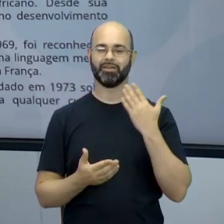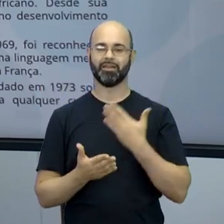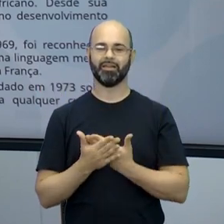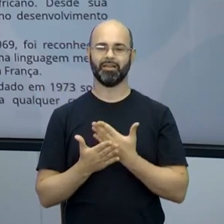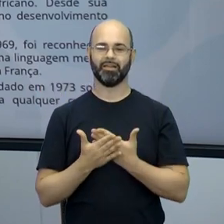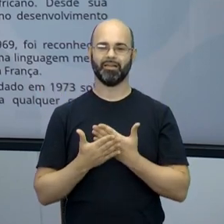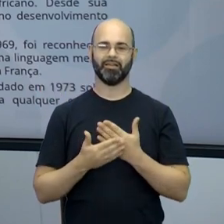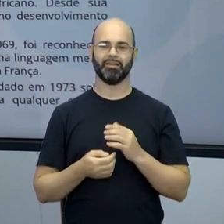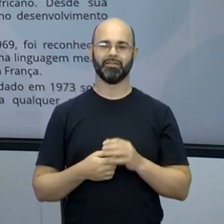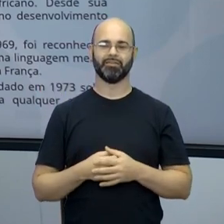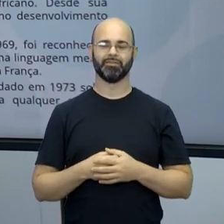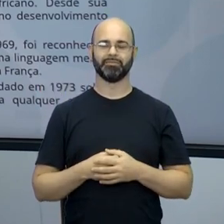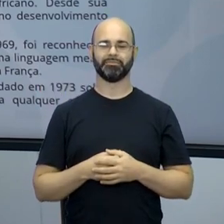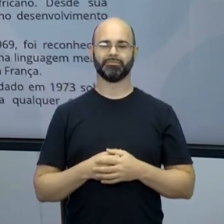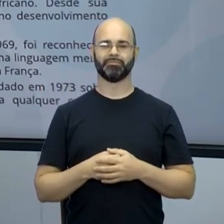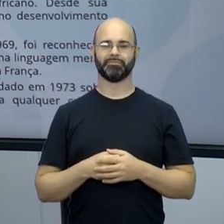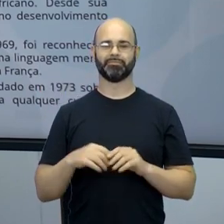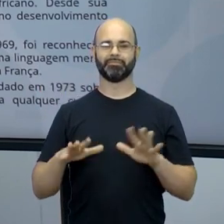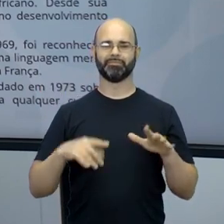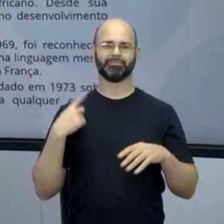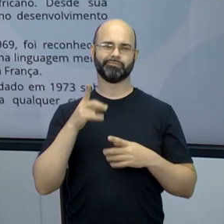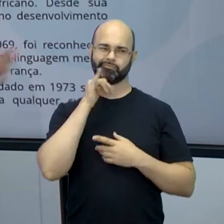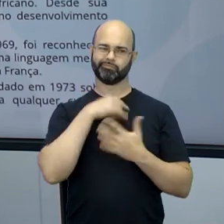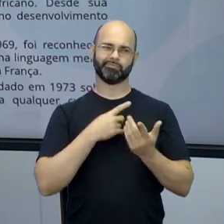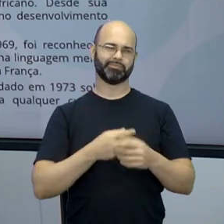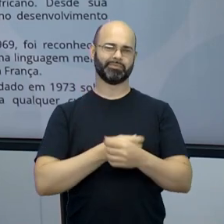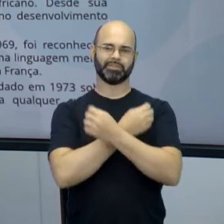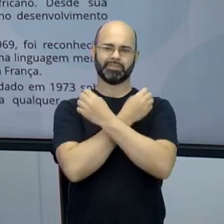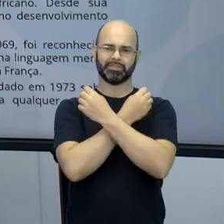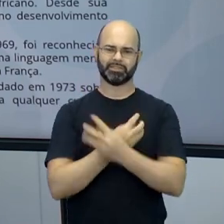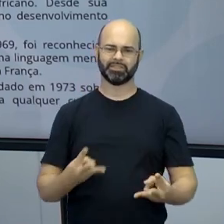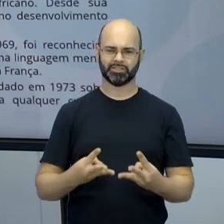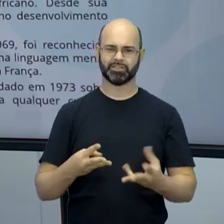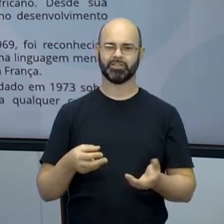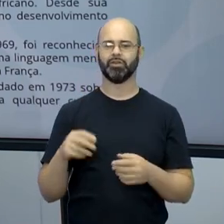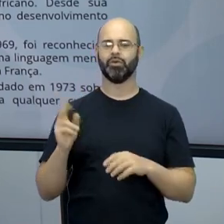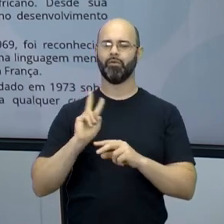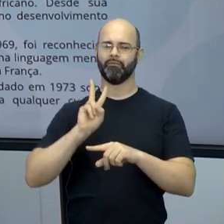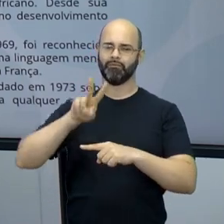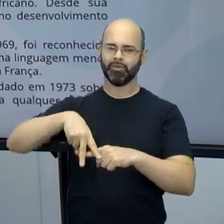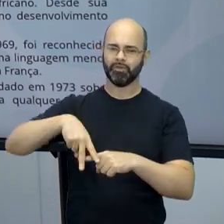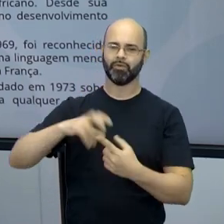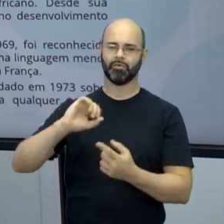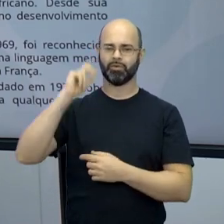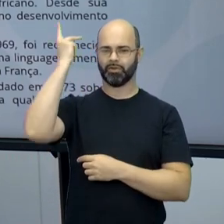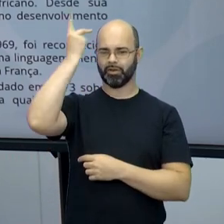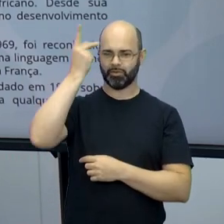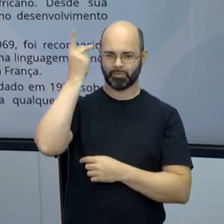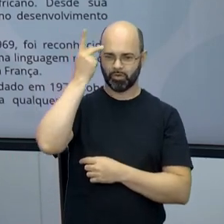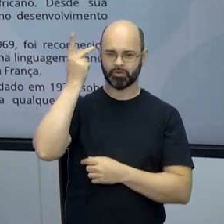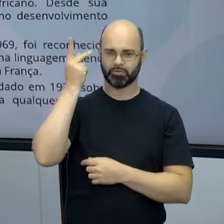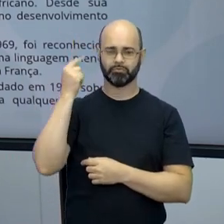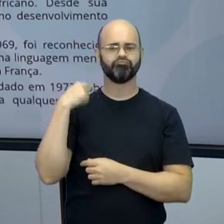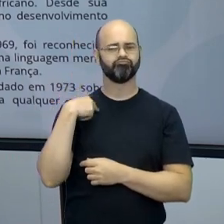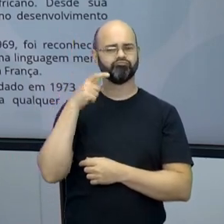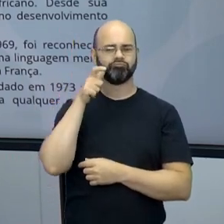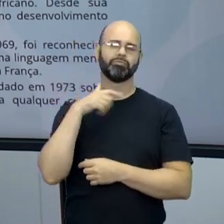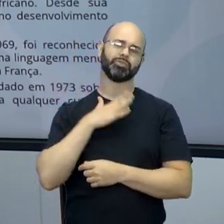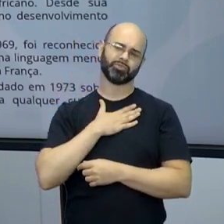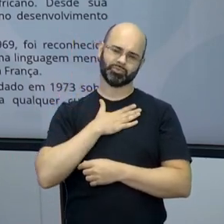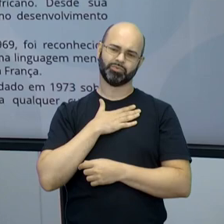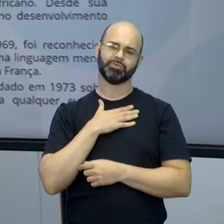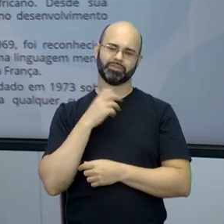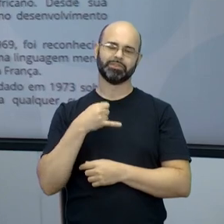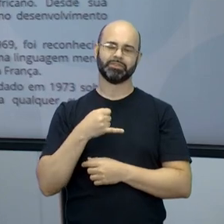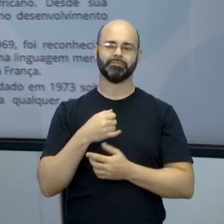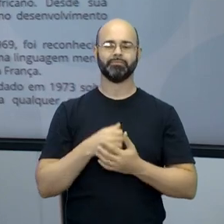a gente assiste, sei lá, X-Men, Vingadores, Harry Potter e tal. Eu me divirto muito, gosto bastante. Mas aí você pega